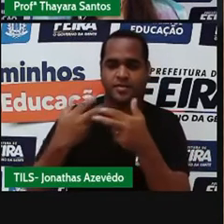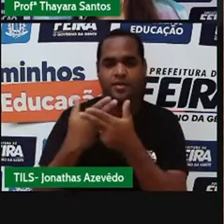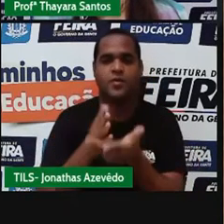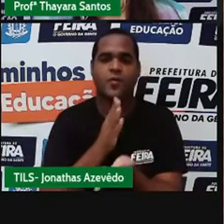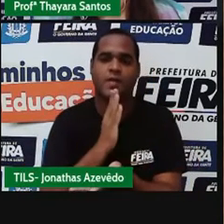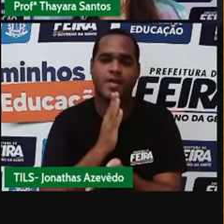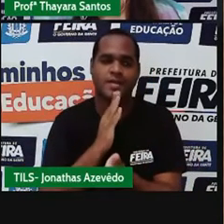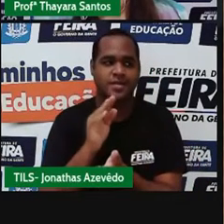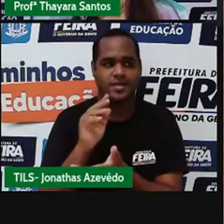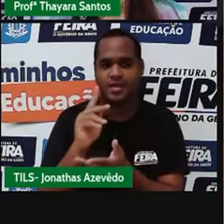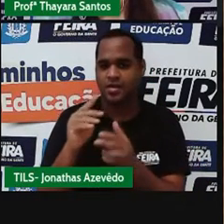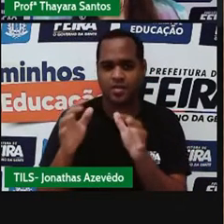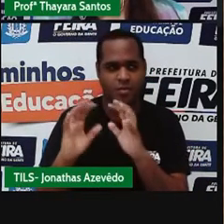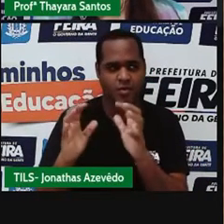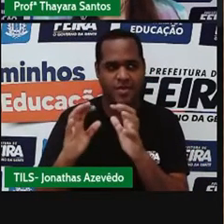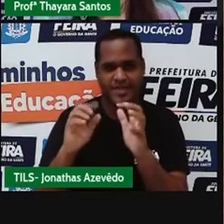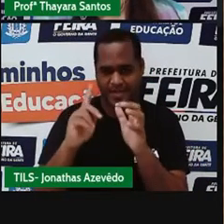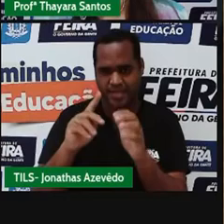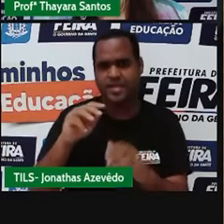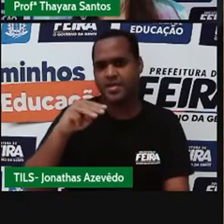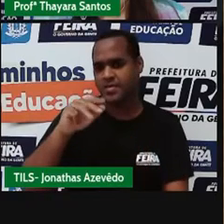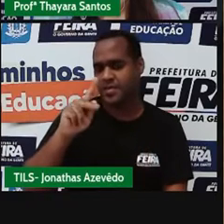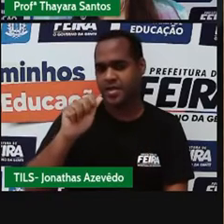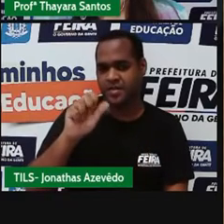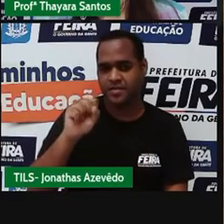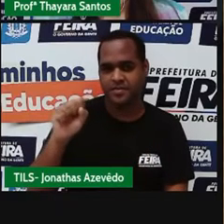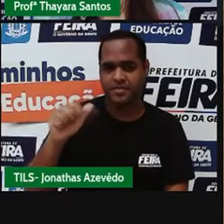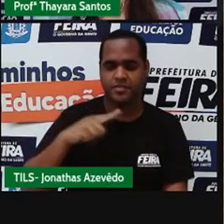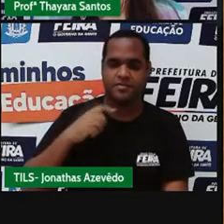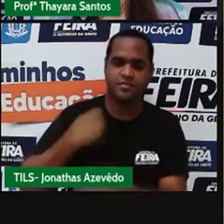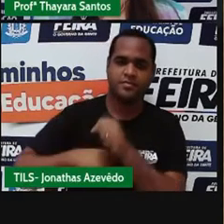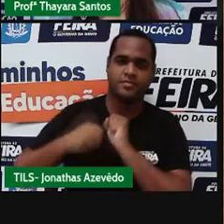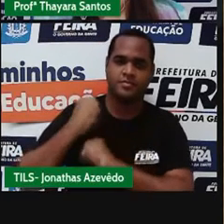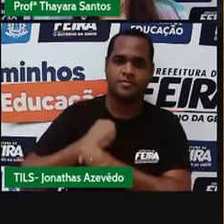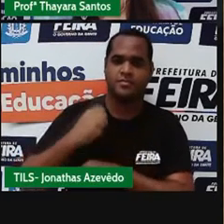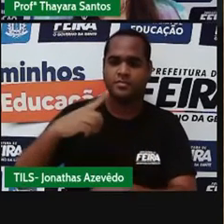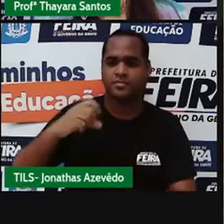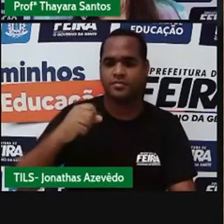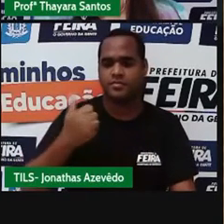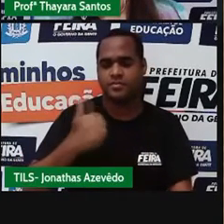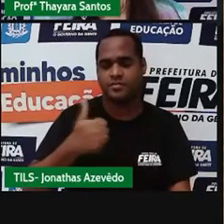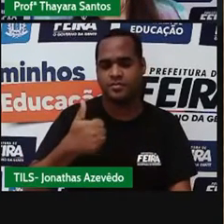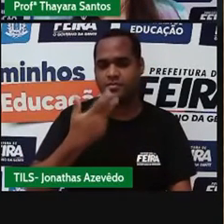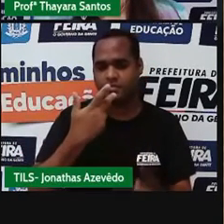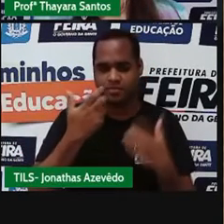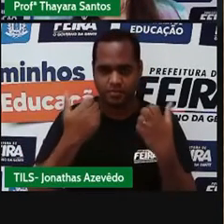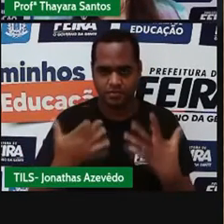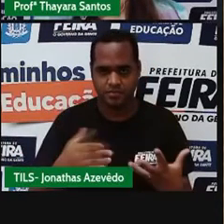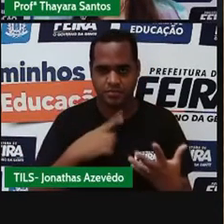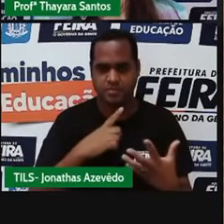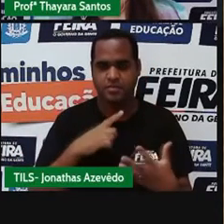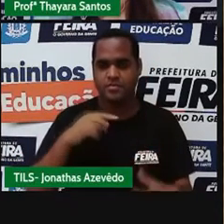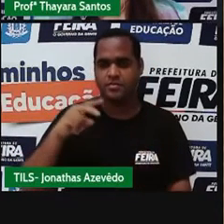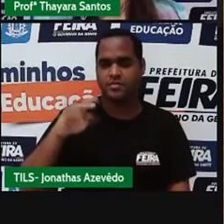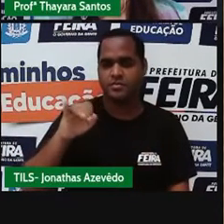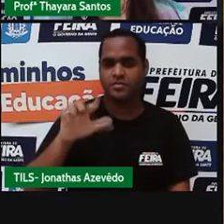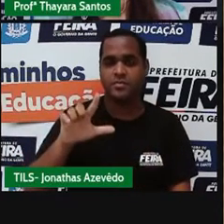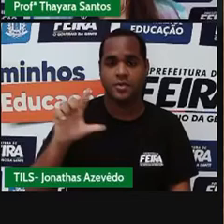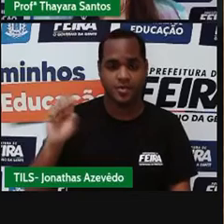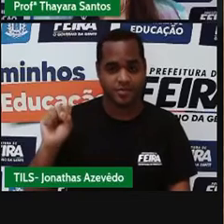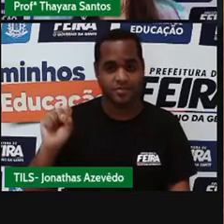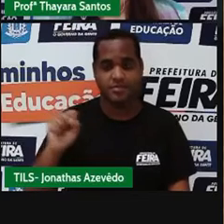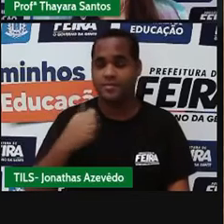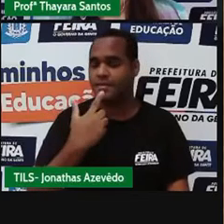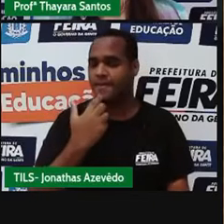um dígito de passas. Em 1911, os cientistas Eris Rutherford e Lisbord, com base em novos